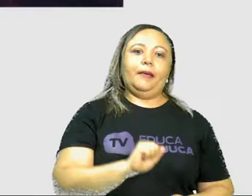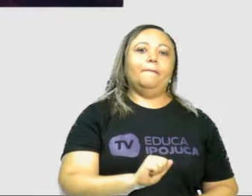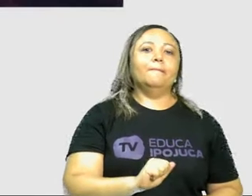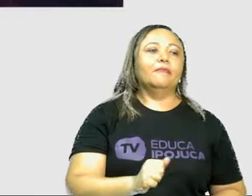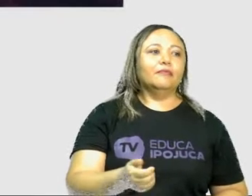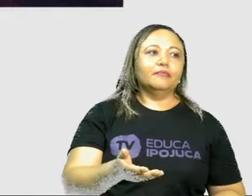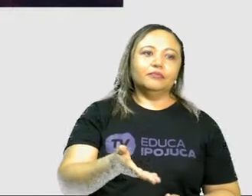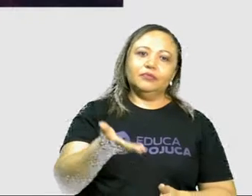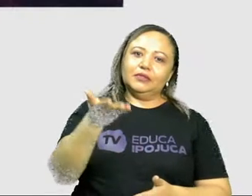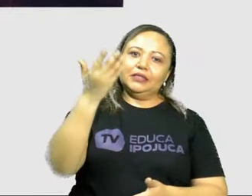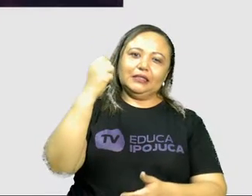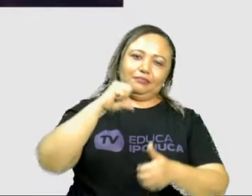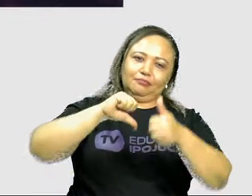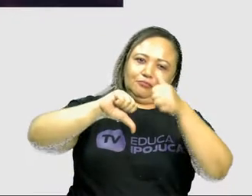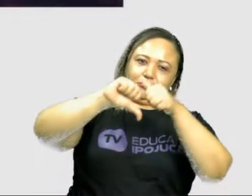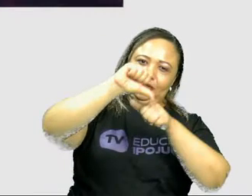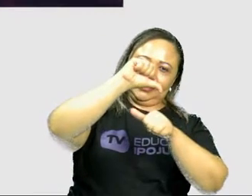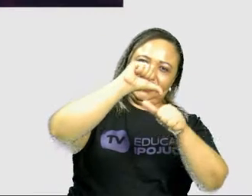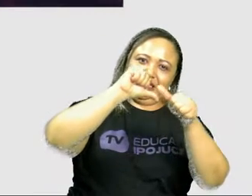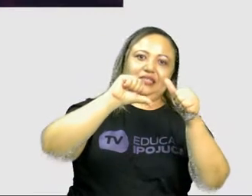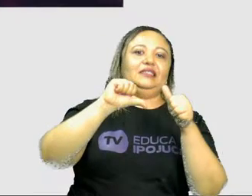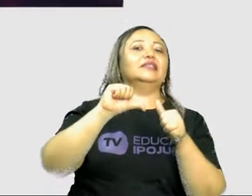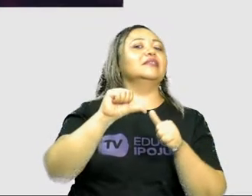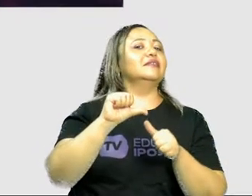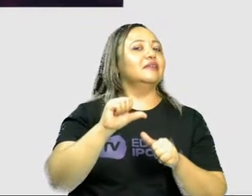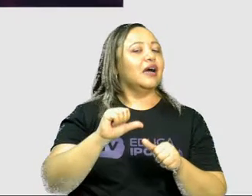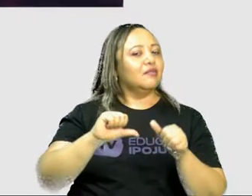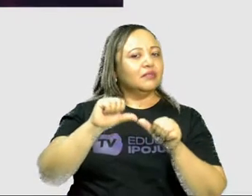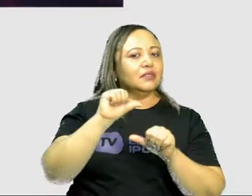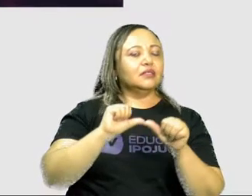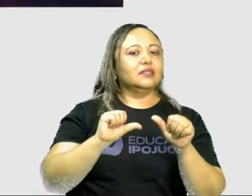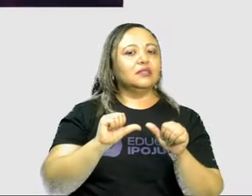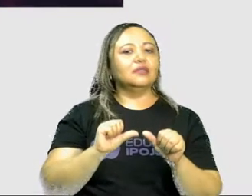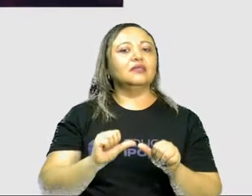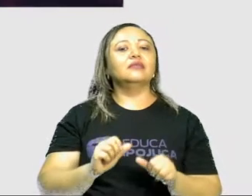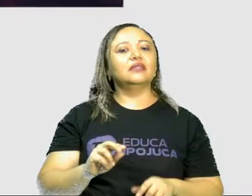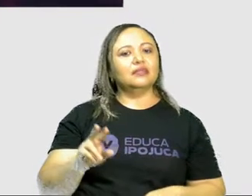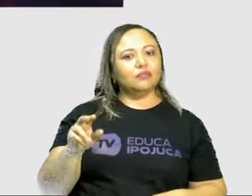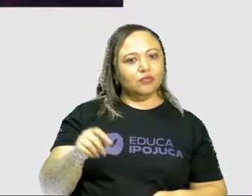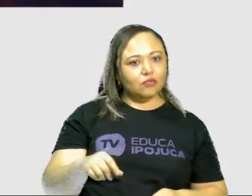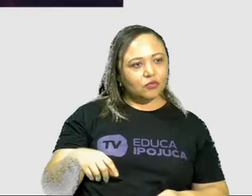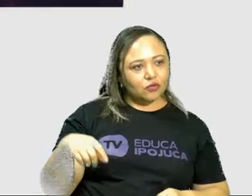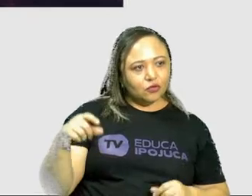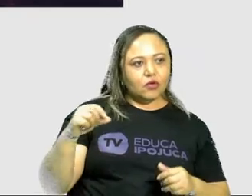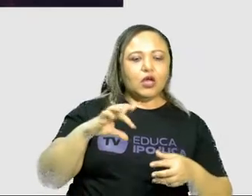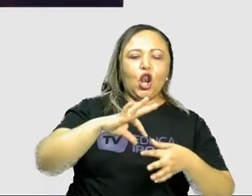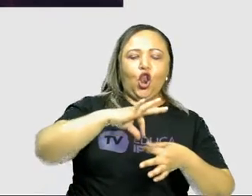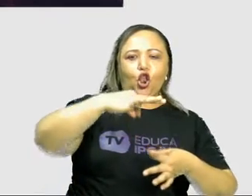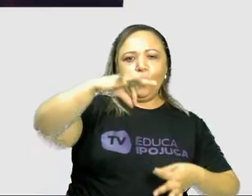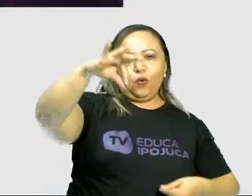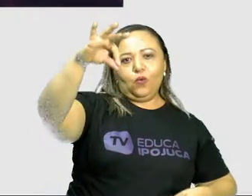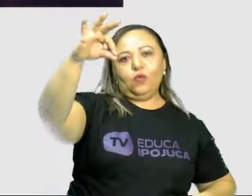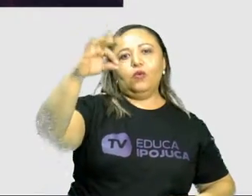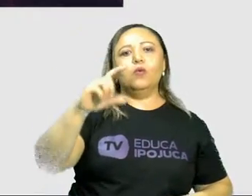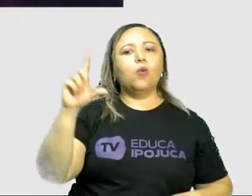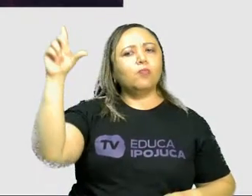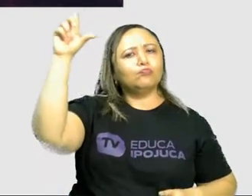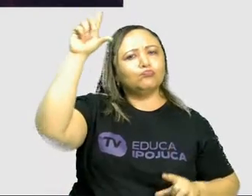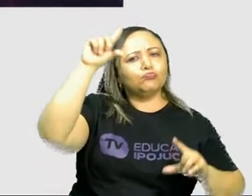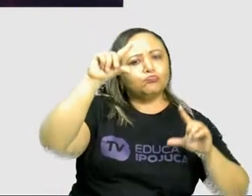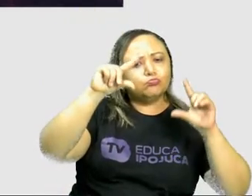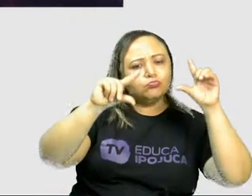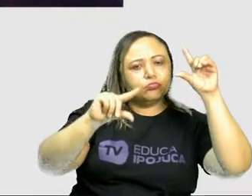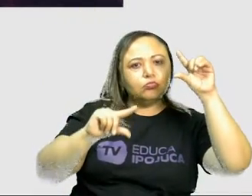Então, processo de transição. Esse processo de transição é um processo longo e gradual. Não é uma